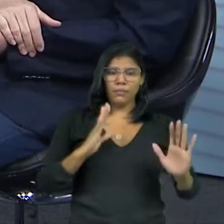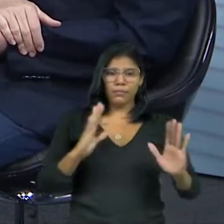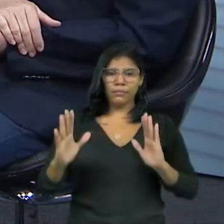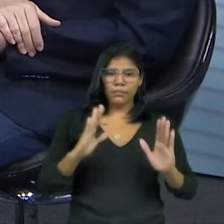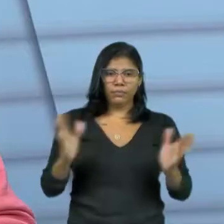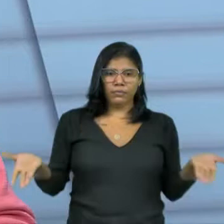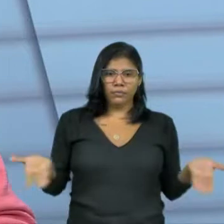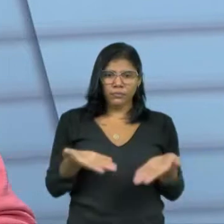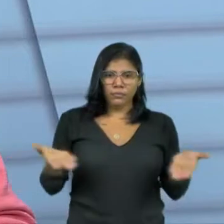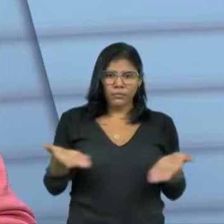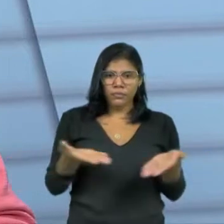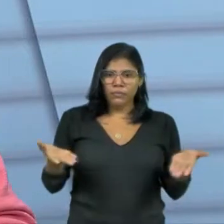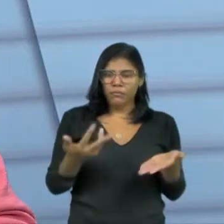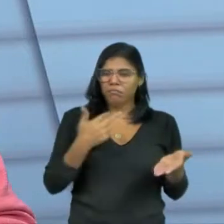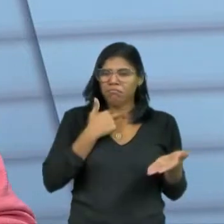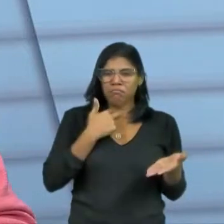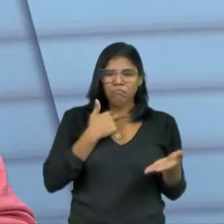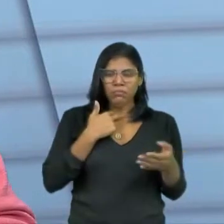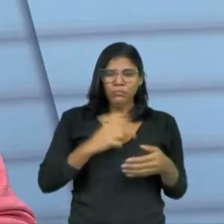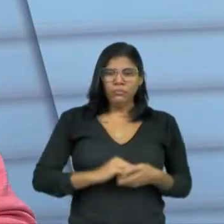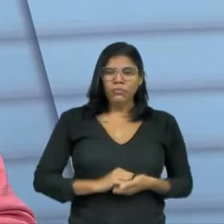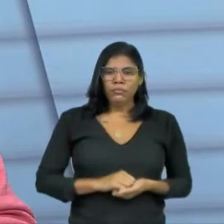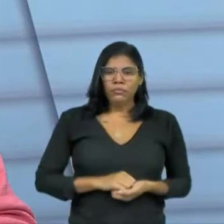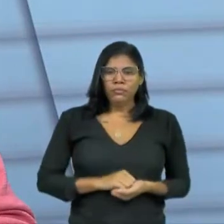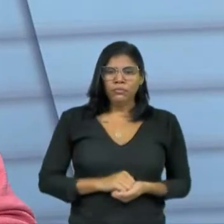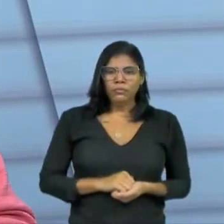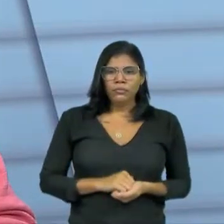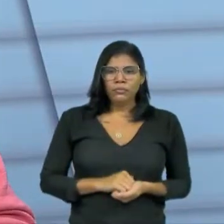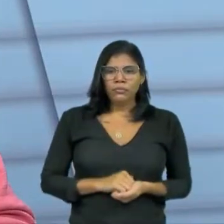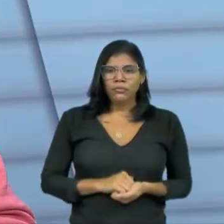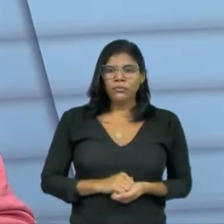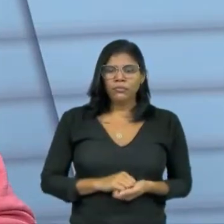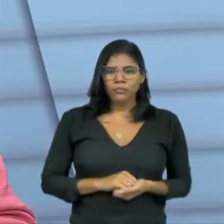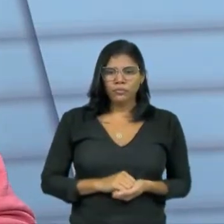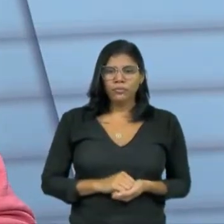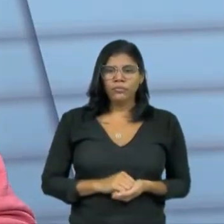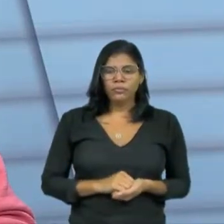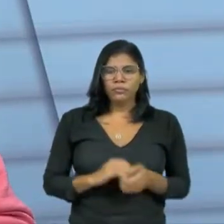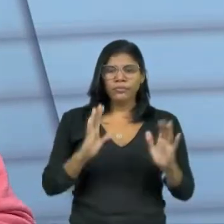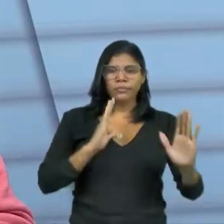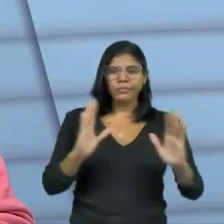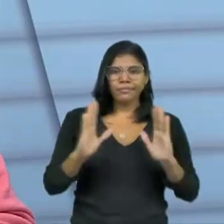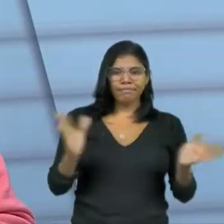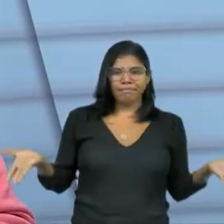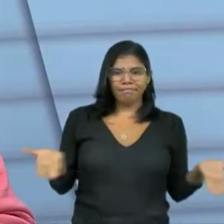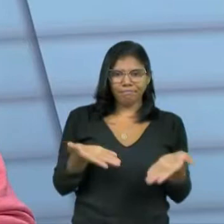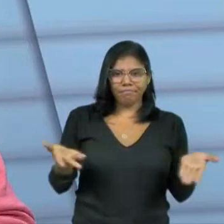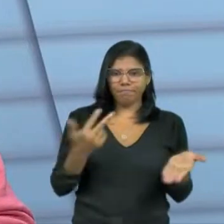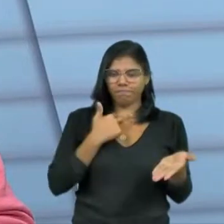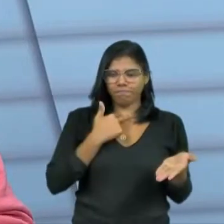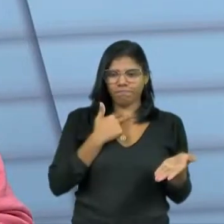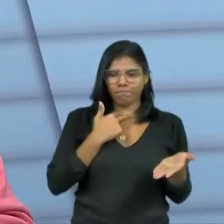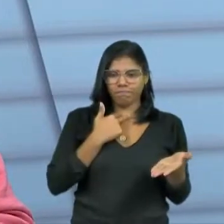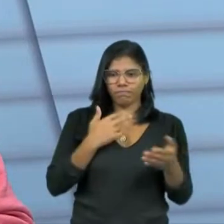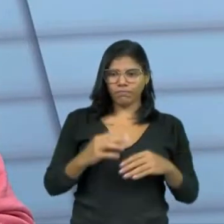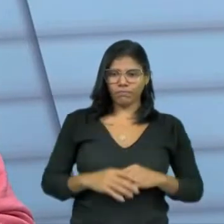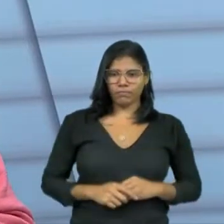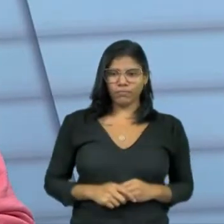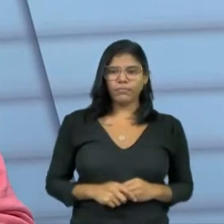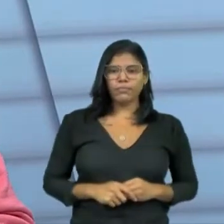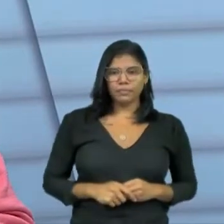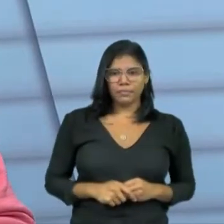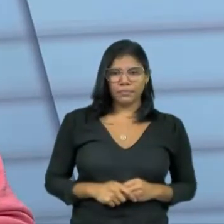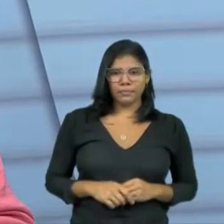vetado... a União não transferir, nem o Estado, o governo do Estado também não pode. é. Nesse período agora, de campanha aí, de